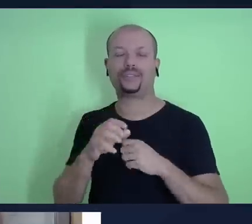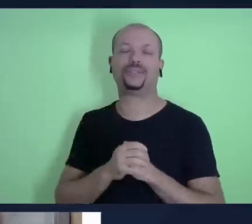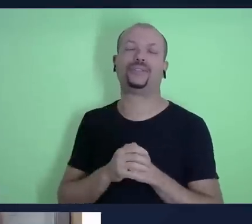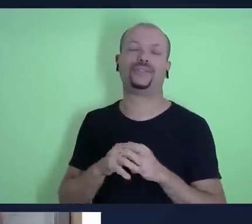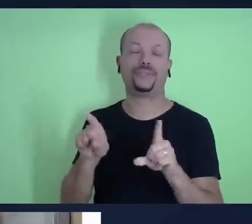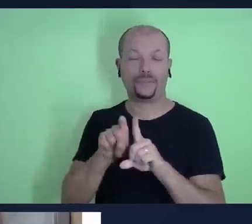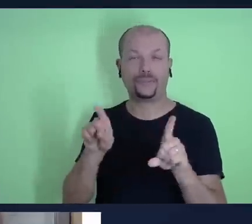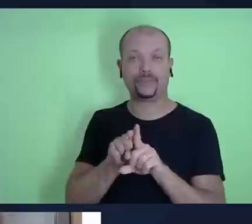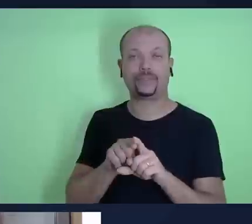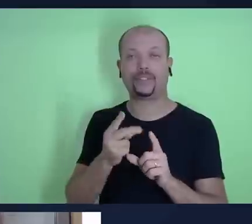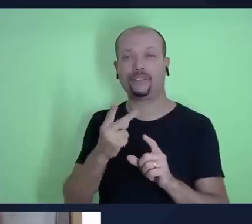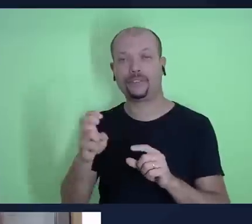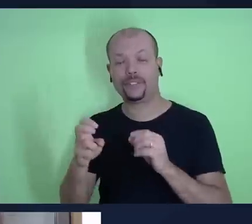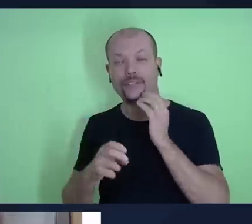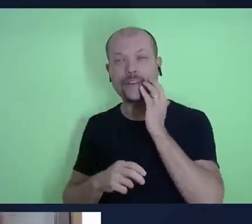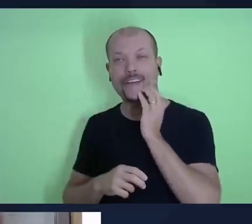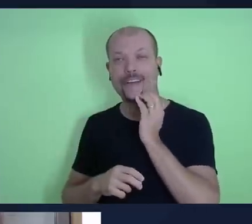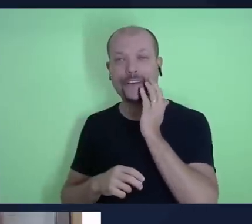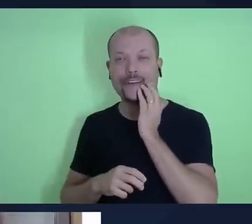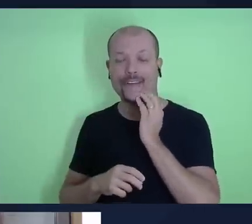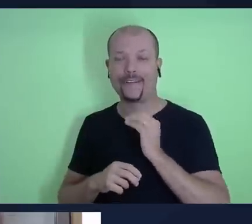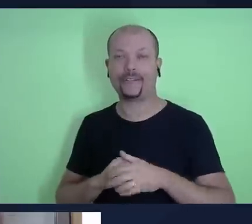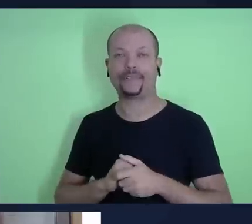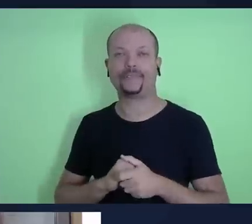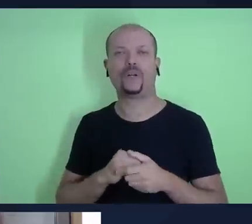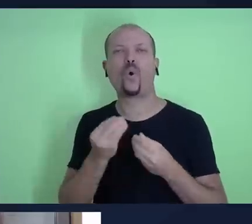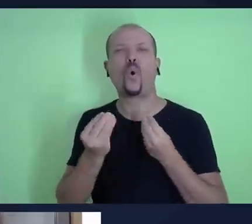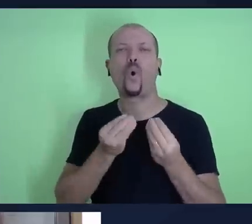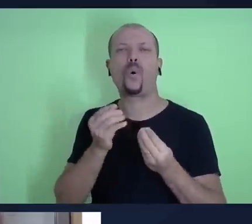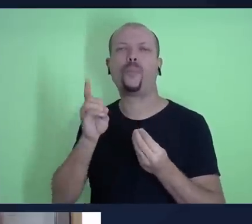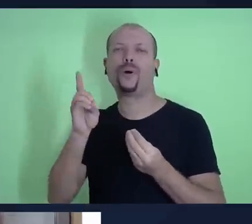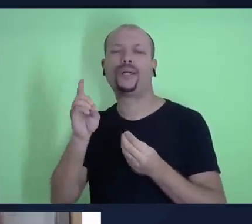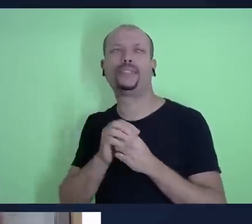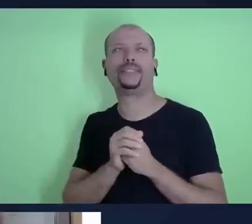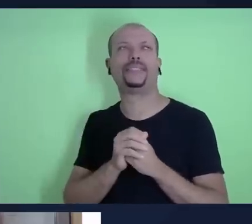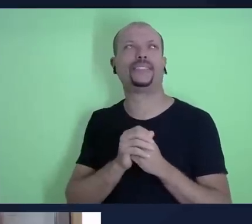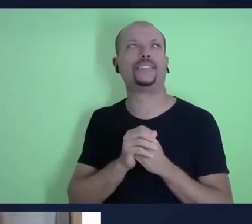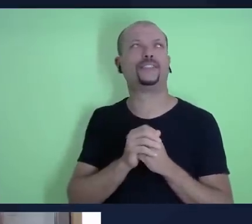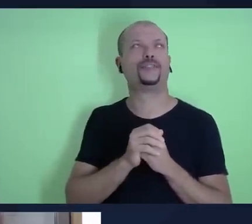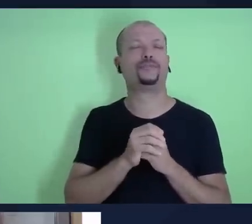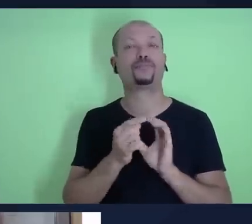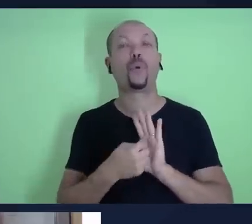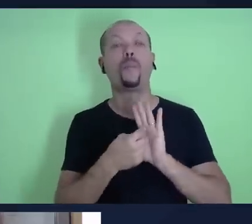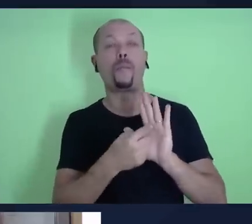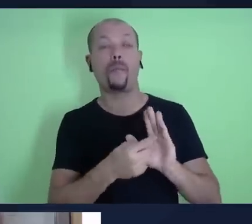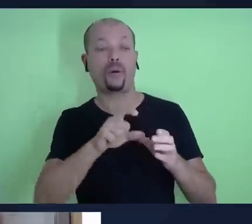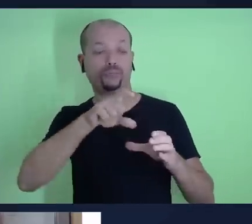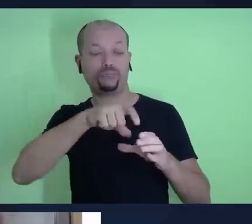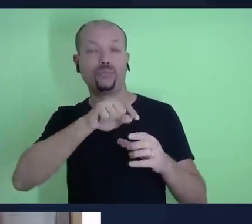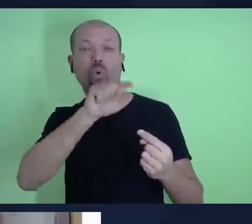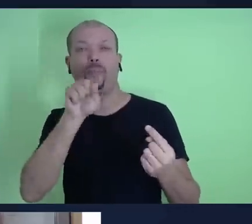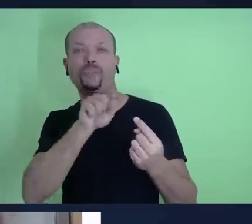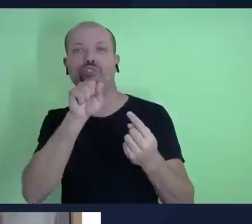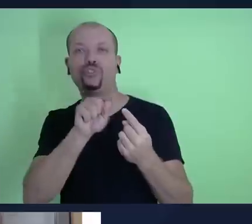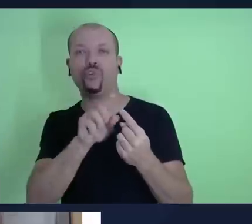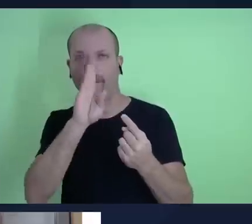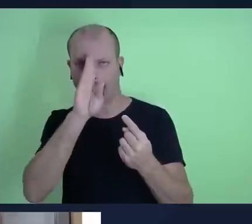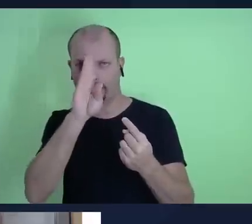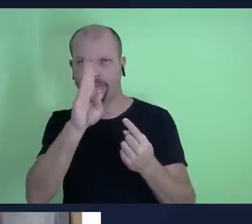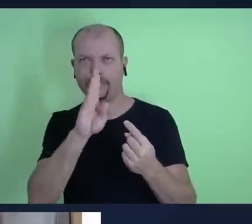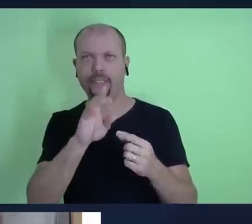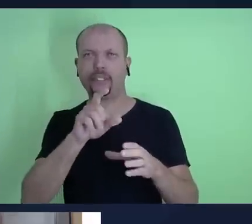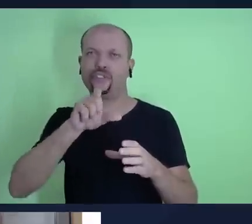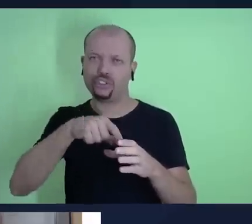designa o propósito do dízimo e depois, se você quiser já